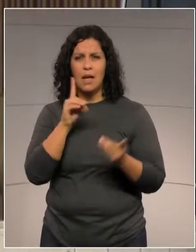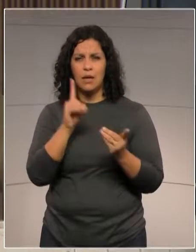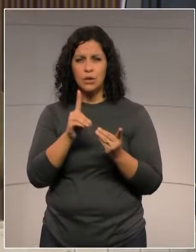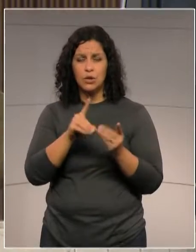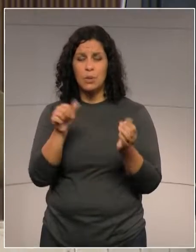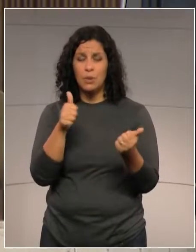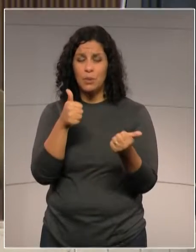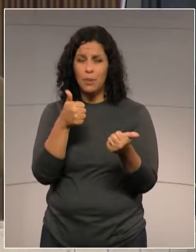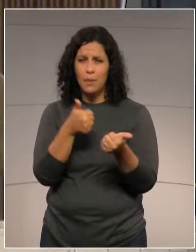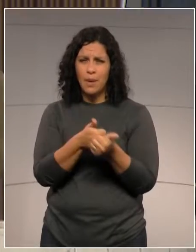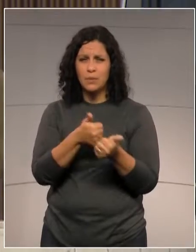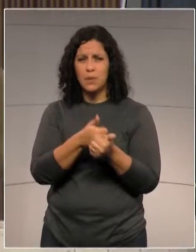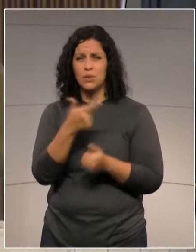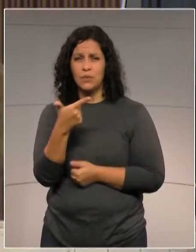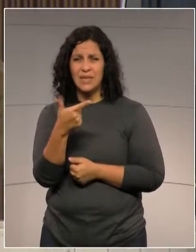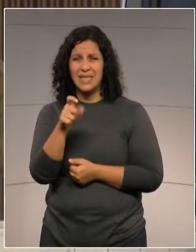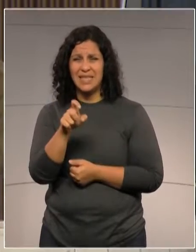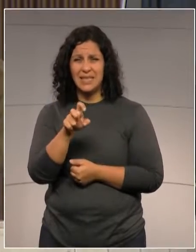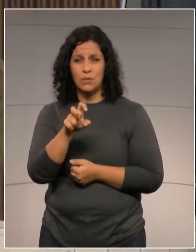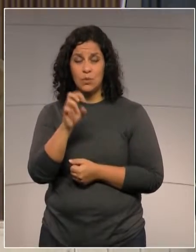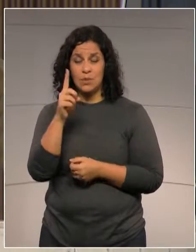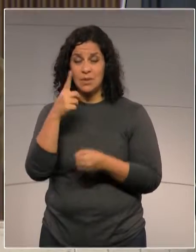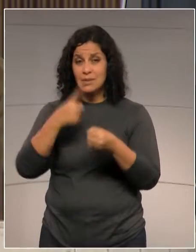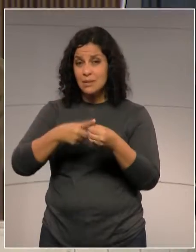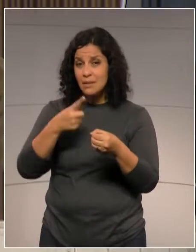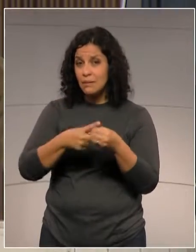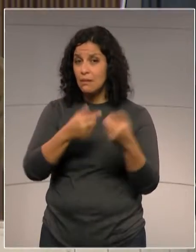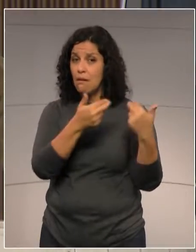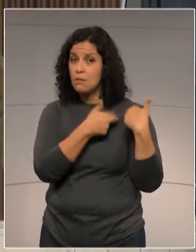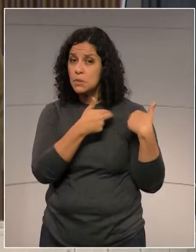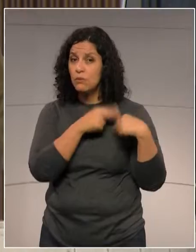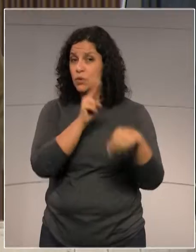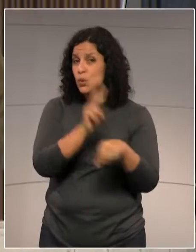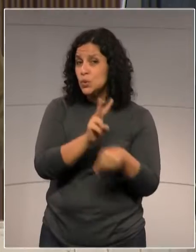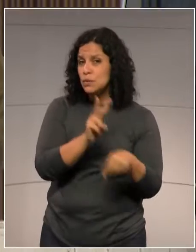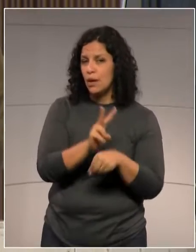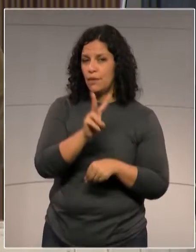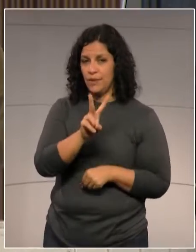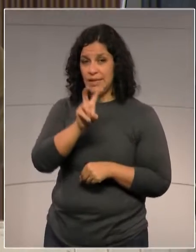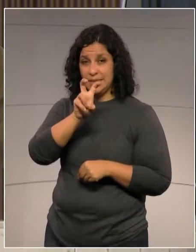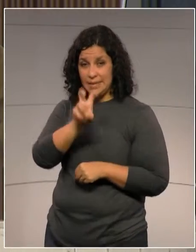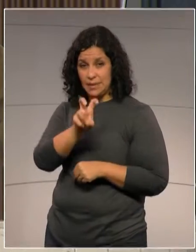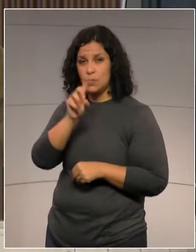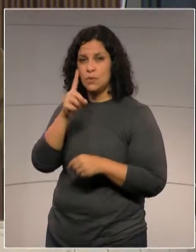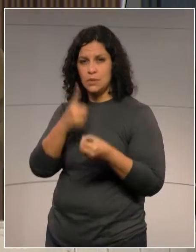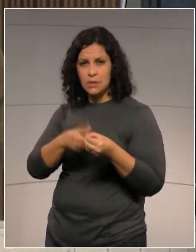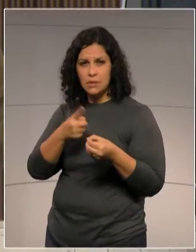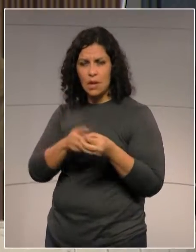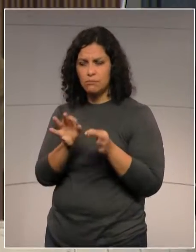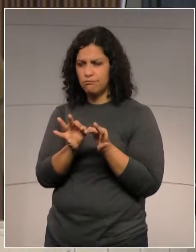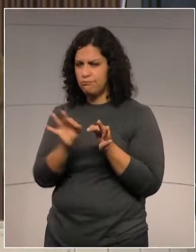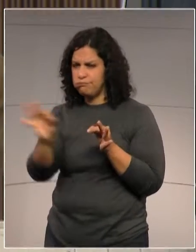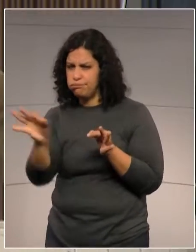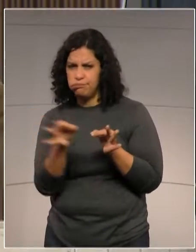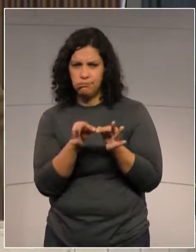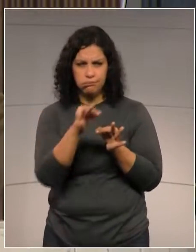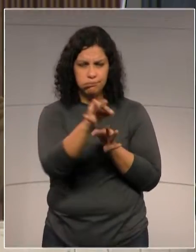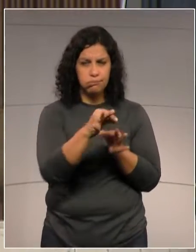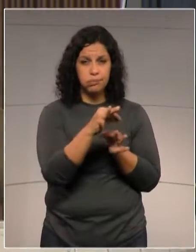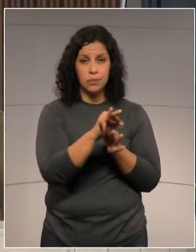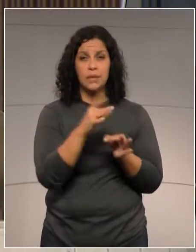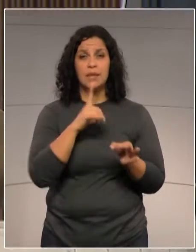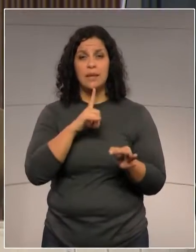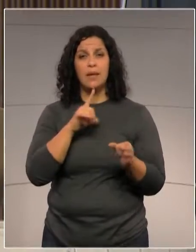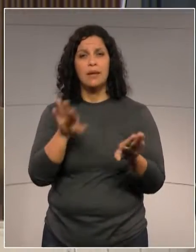25 municípios, deputado Estágio, distâncias grandes entre eles, nós temos o